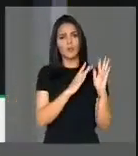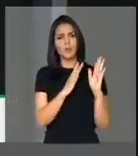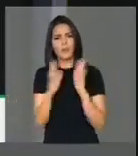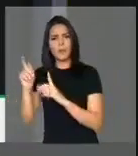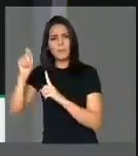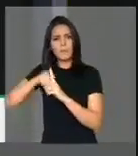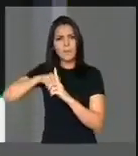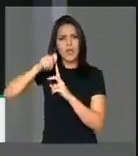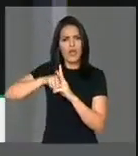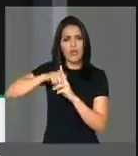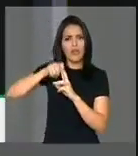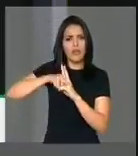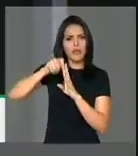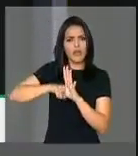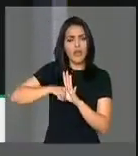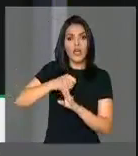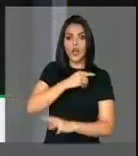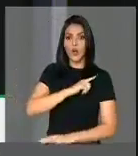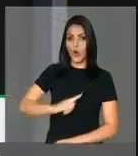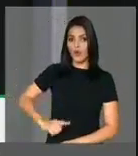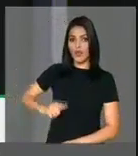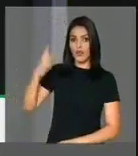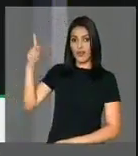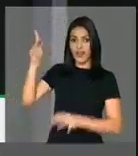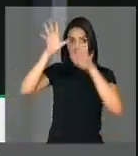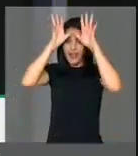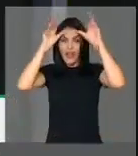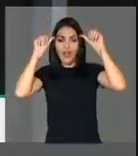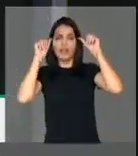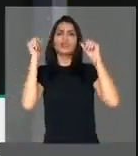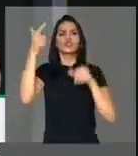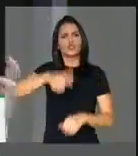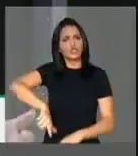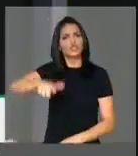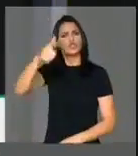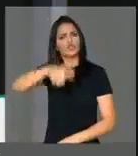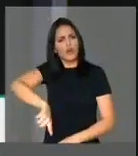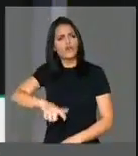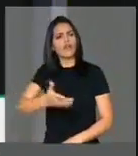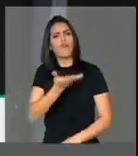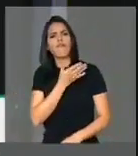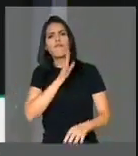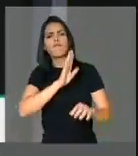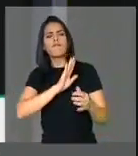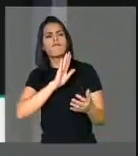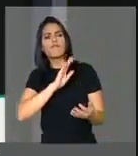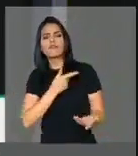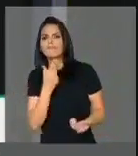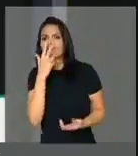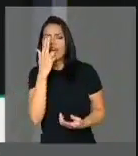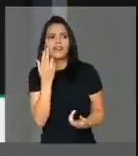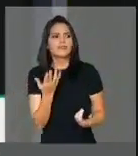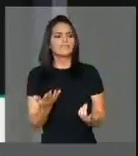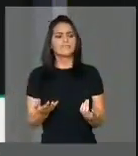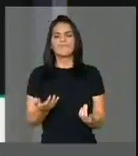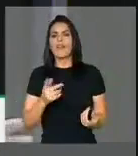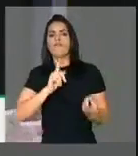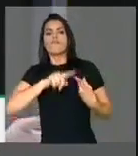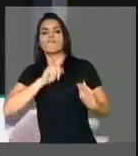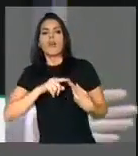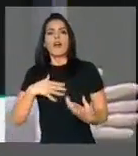meses, o governo do estado tem repetido a sanha de, propositadamente, perder emendas parlamentares.